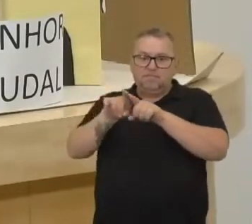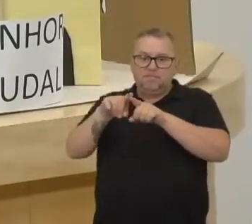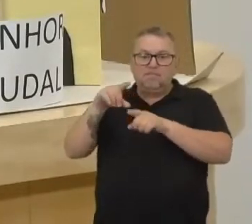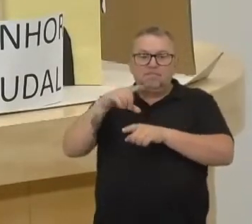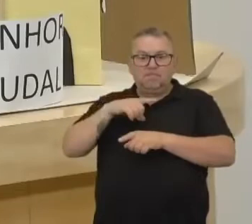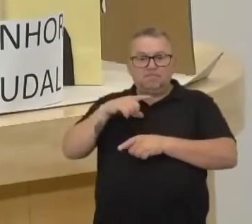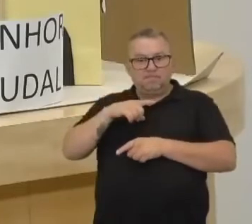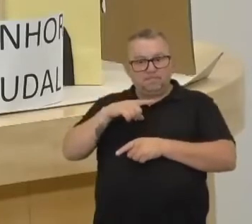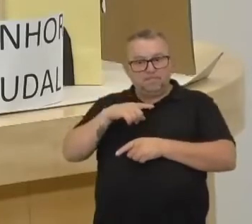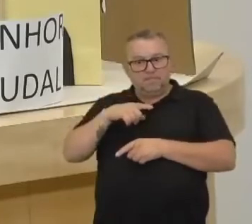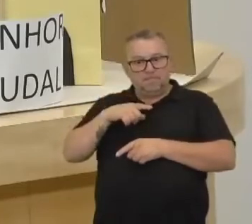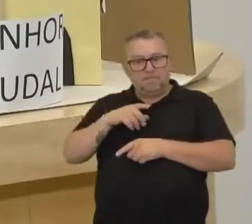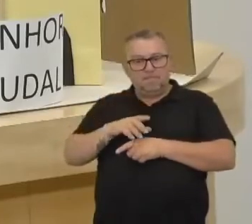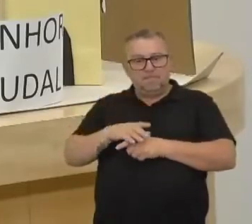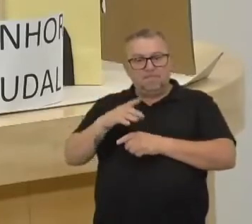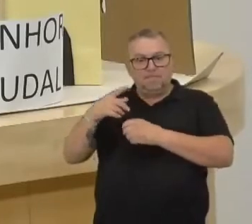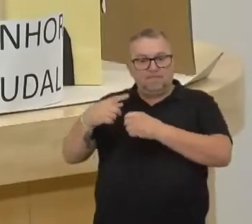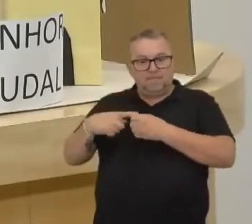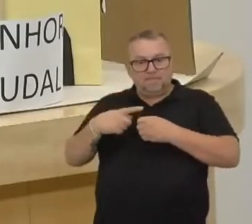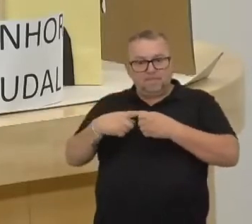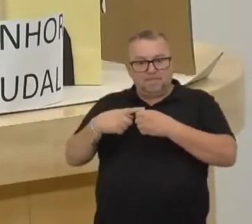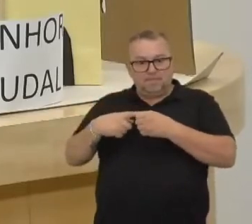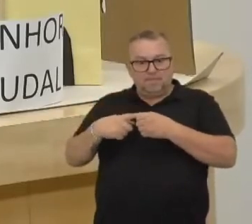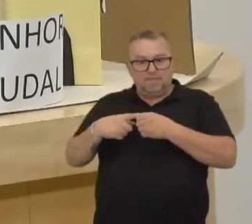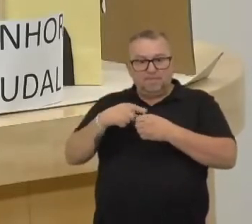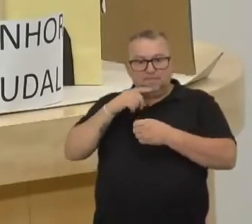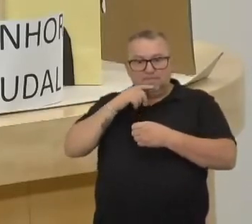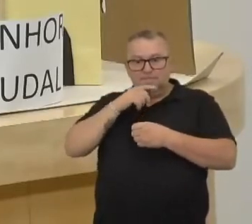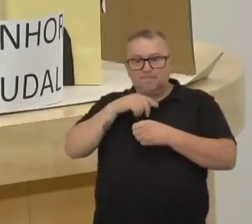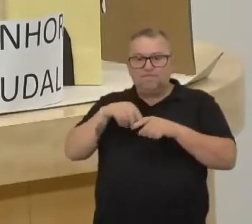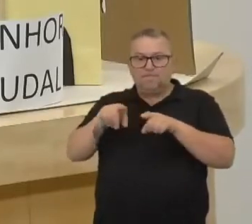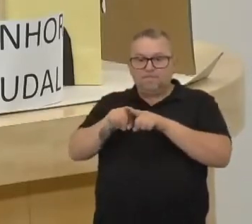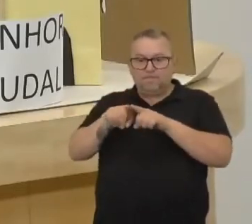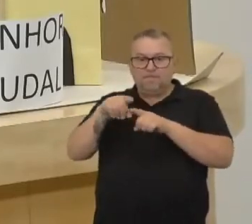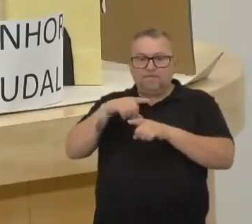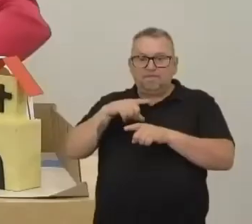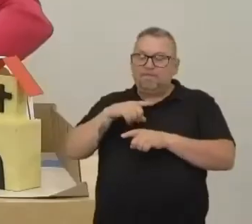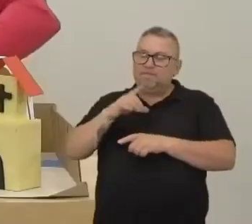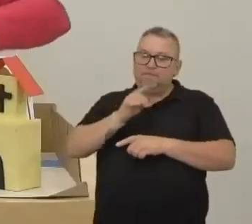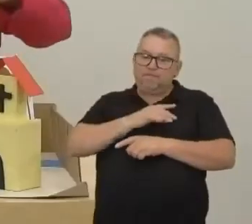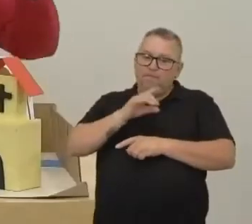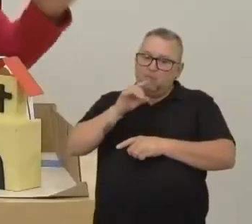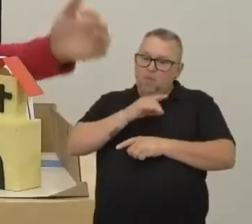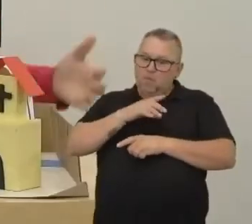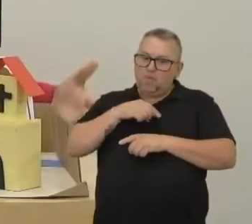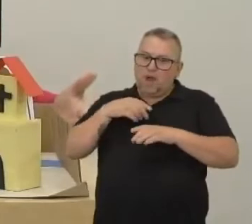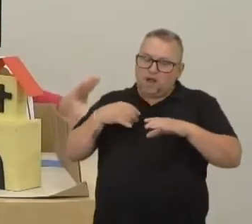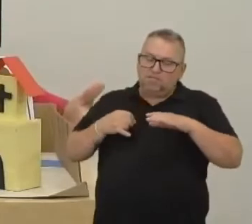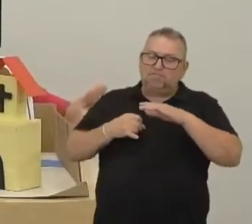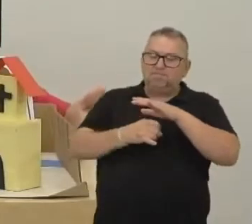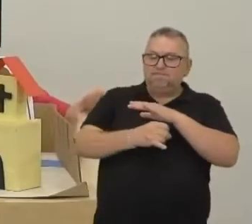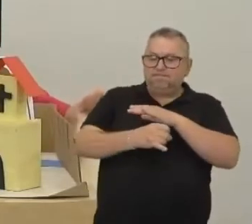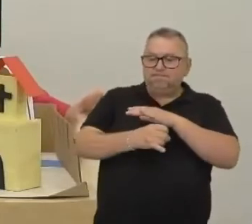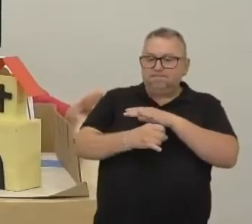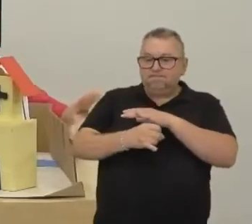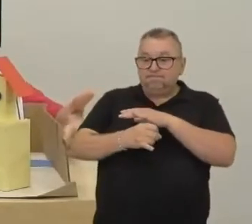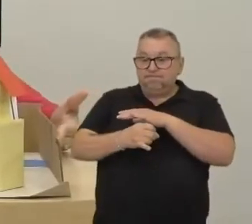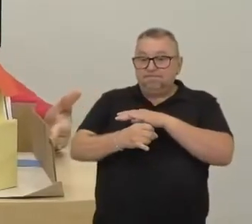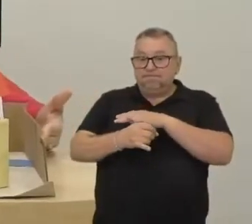nas cidades e eles também estavam com medo das invasões germânicas e